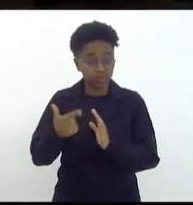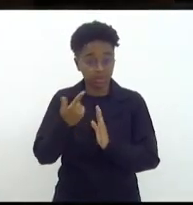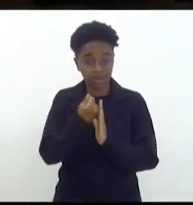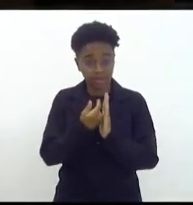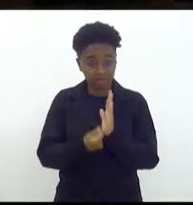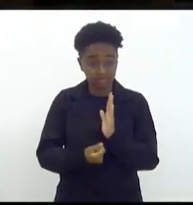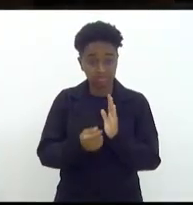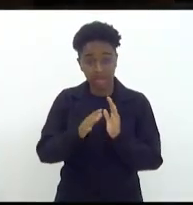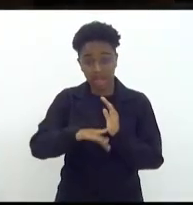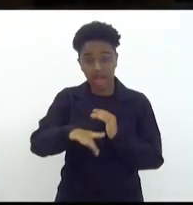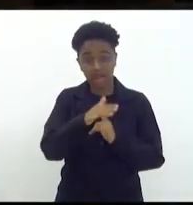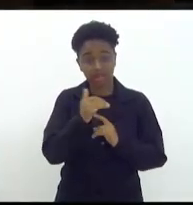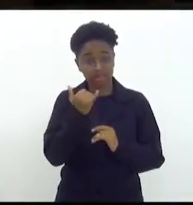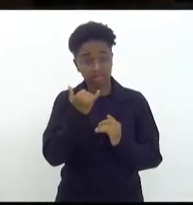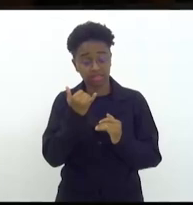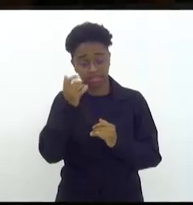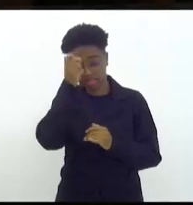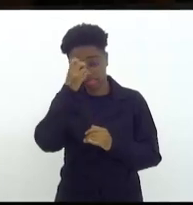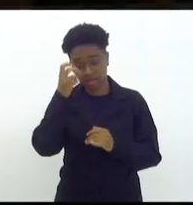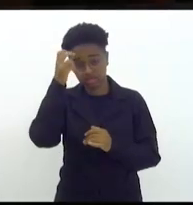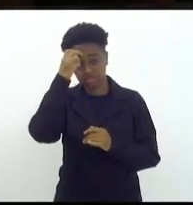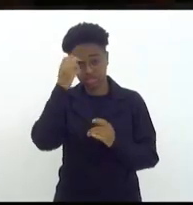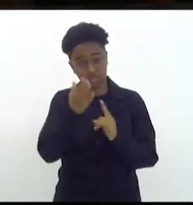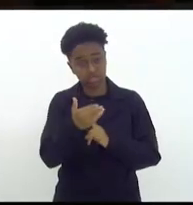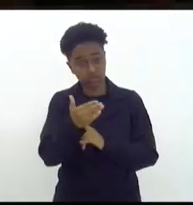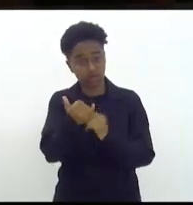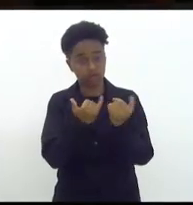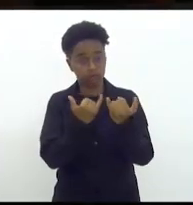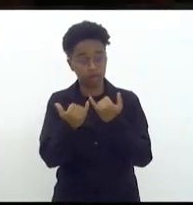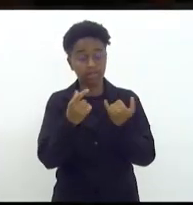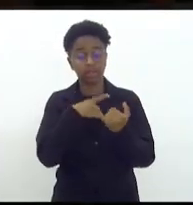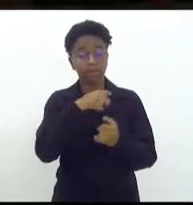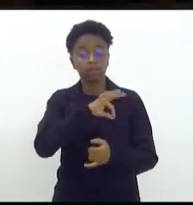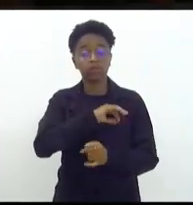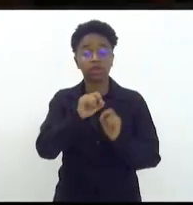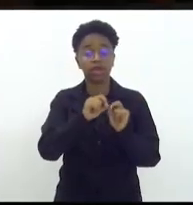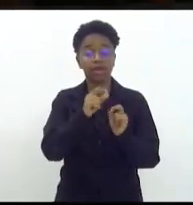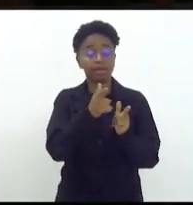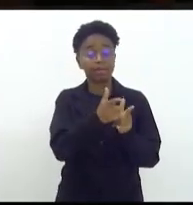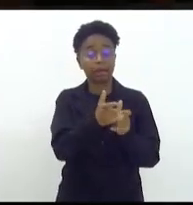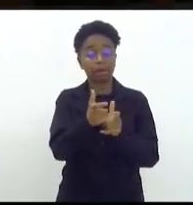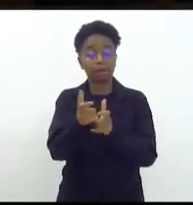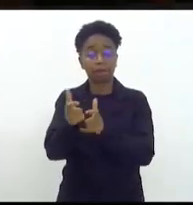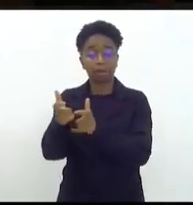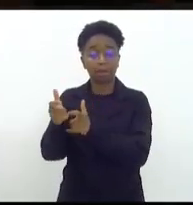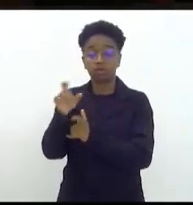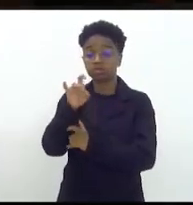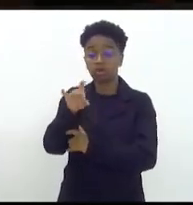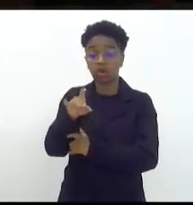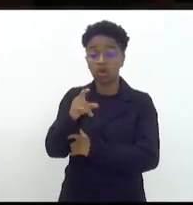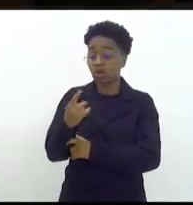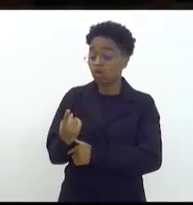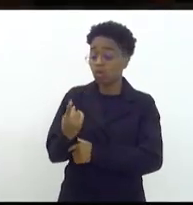inteligência e informação você vai ter uma polícia que só mata mata como possibilidade de ter sucesso